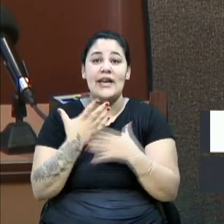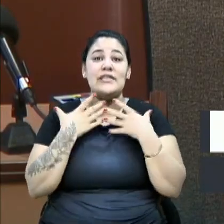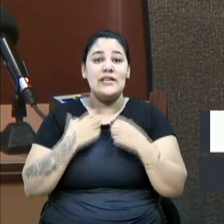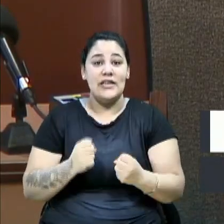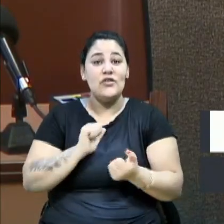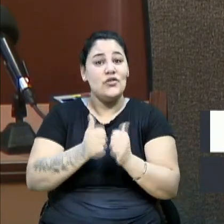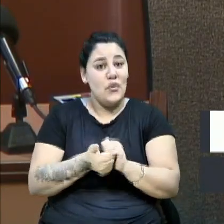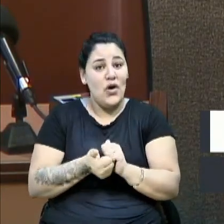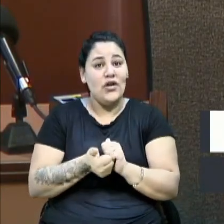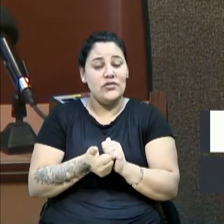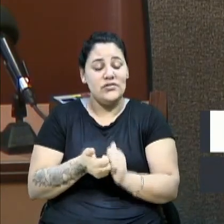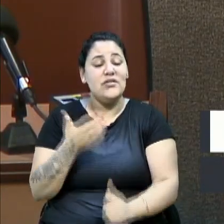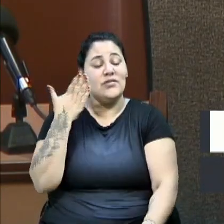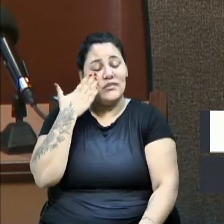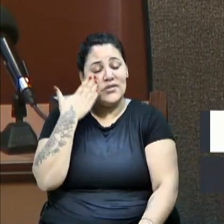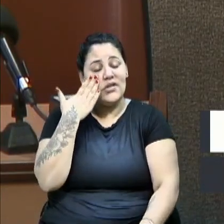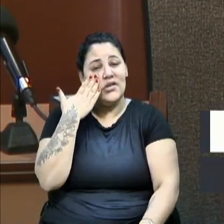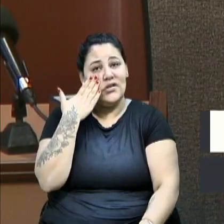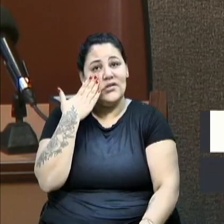eu sei que os recursos são curtos,